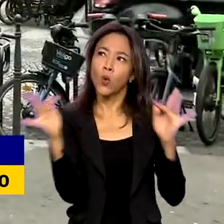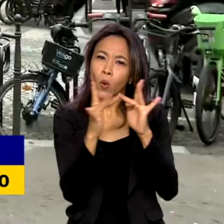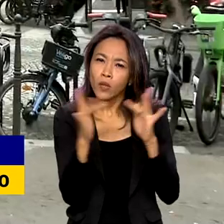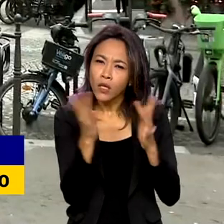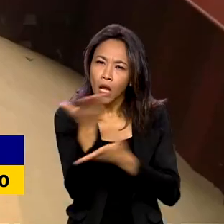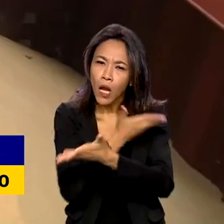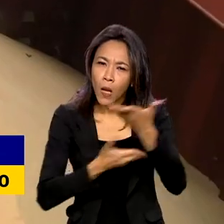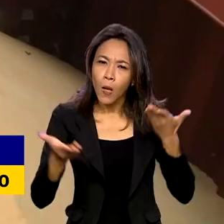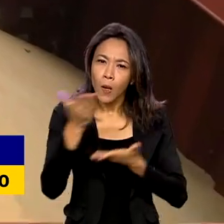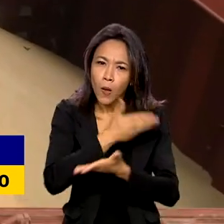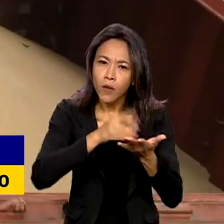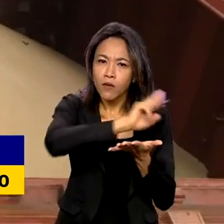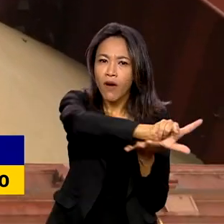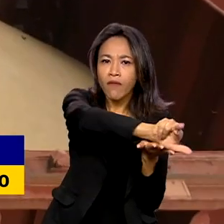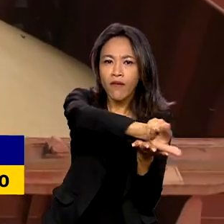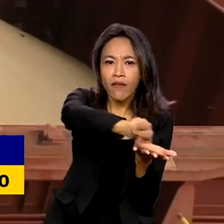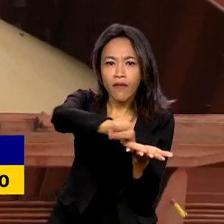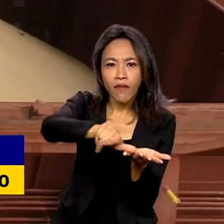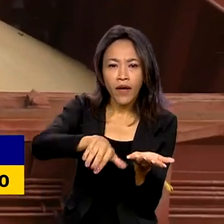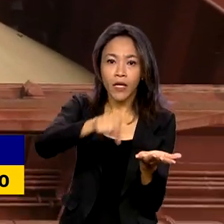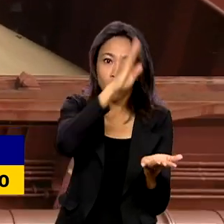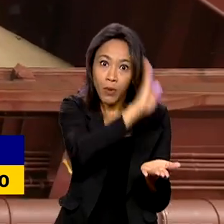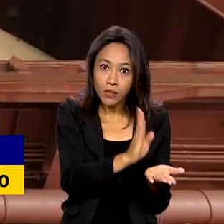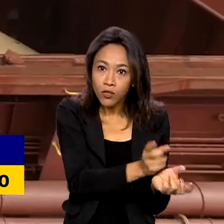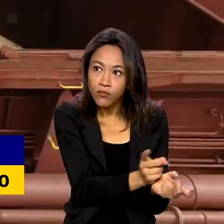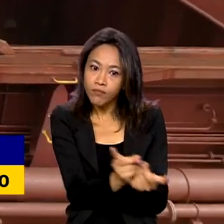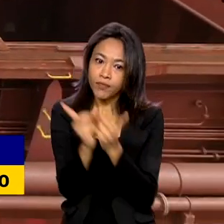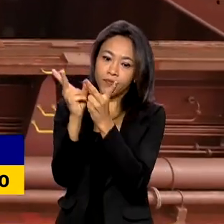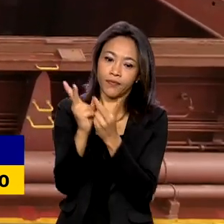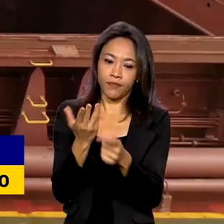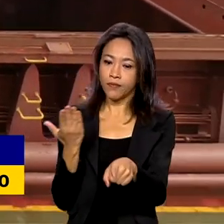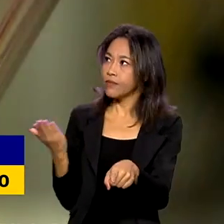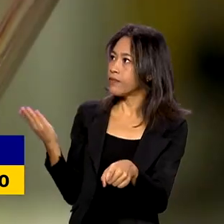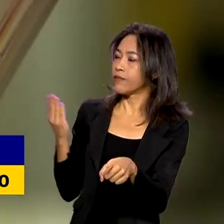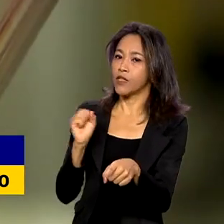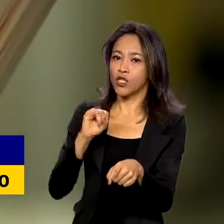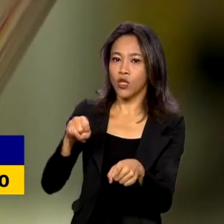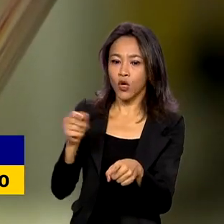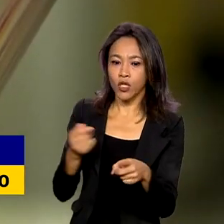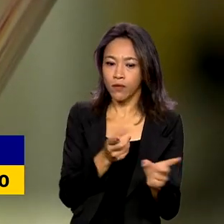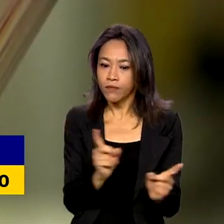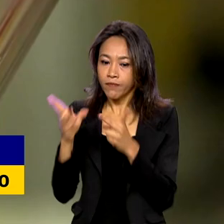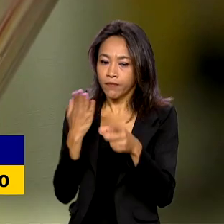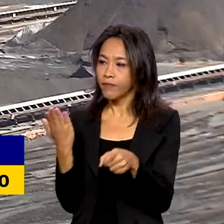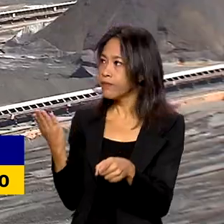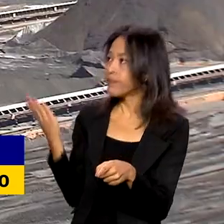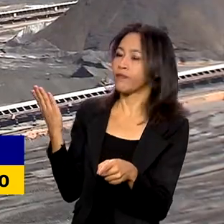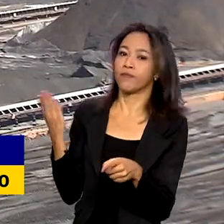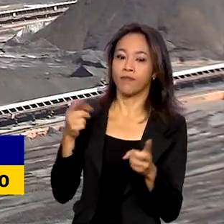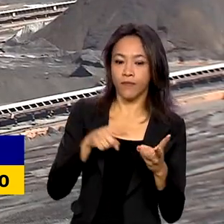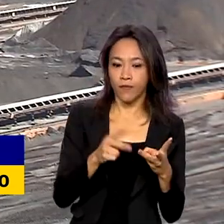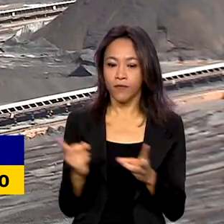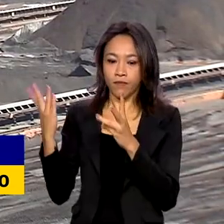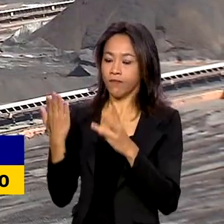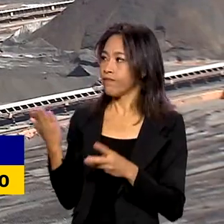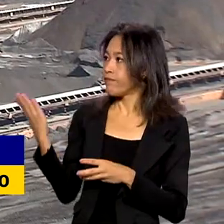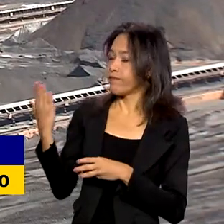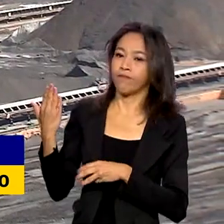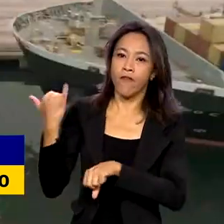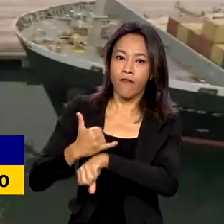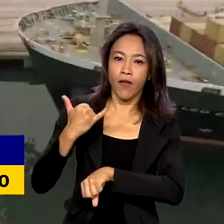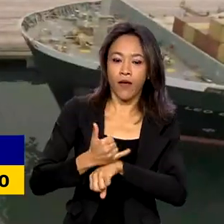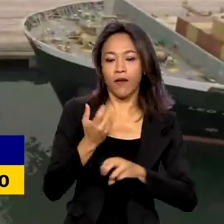diversificado. O Brasil exporta principalmente farelo de soja, óleos brutos de petróleo, minério de ferro e